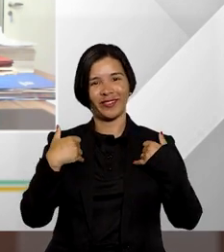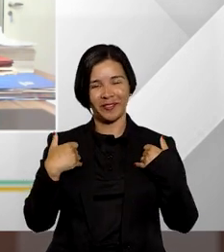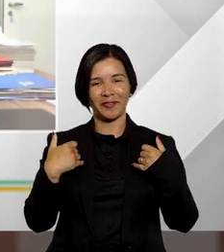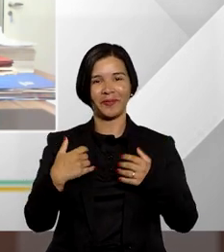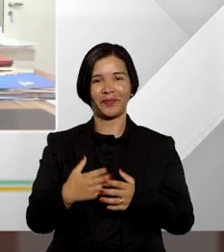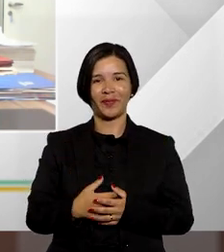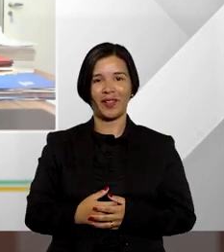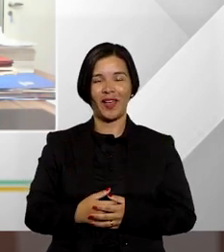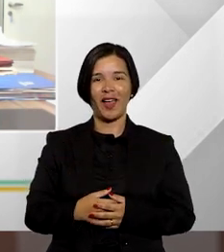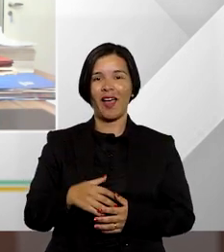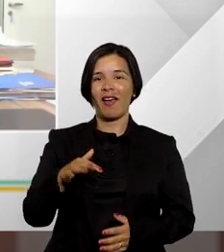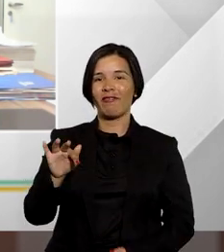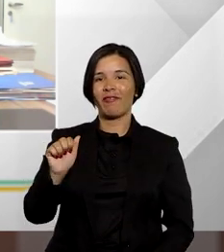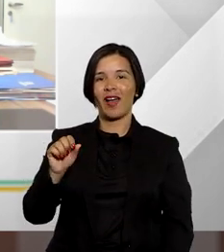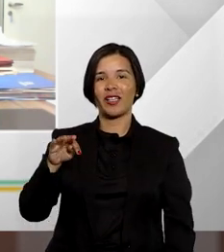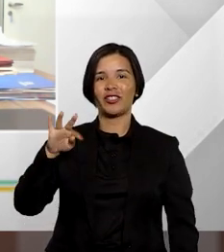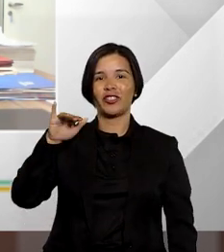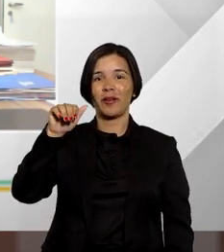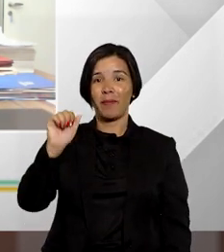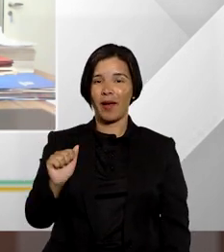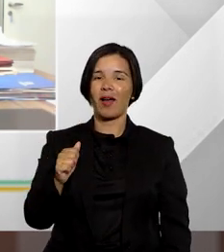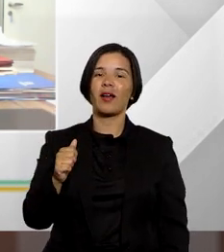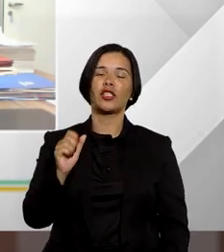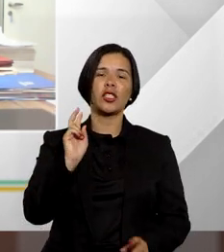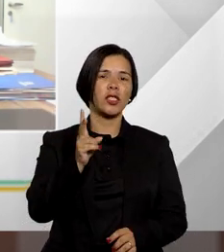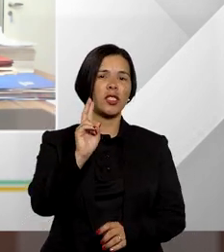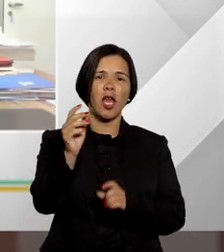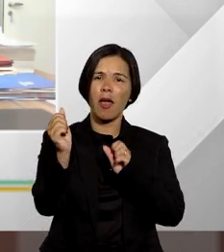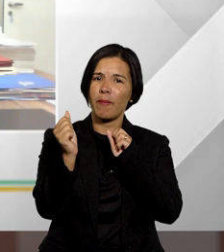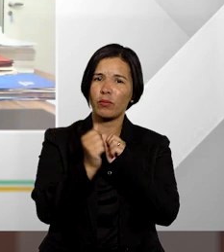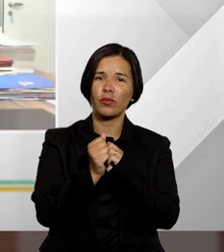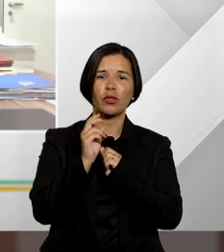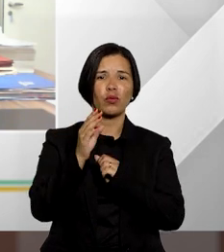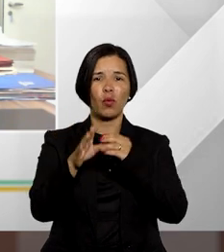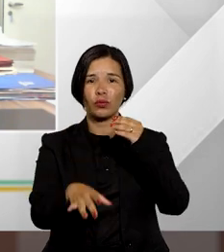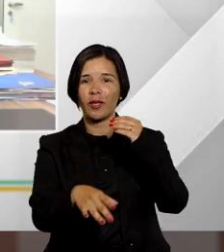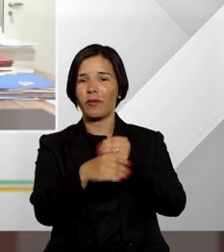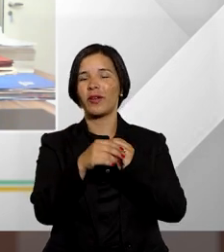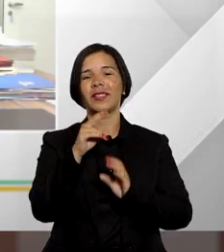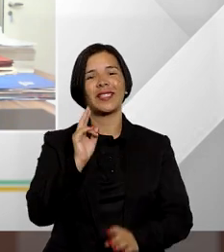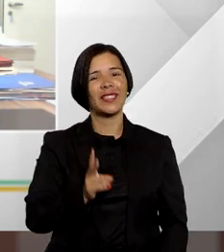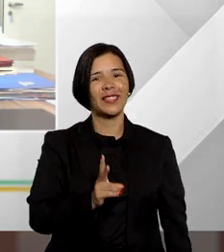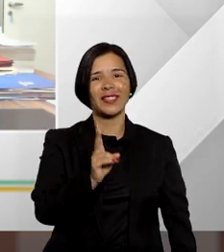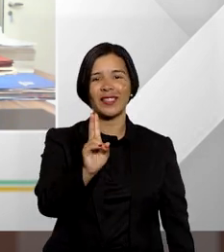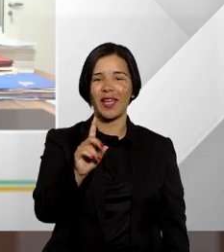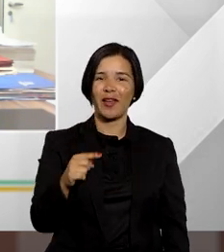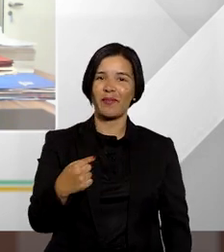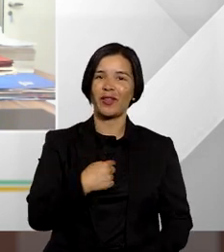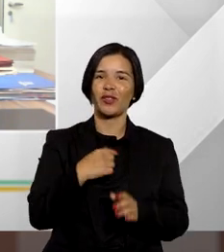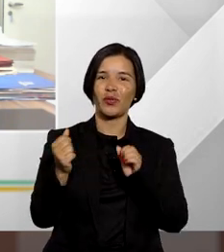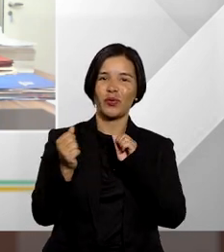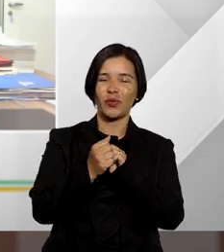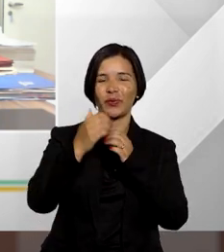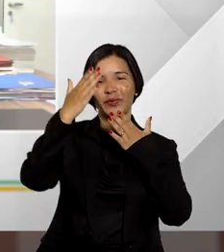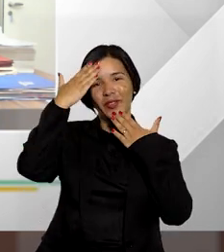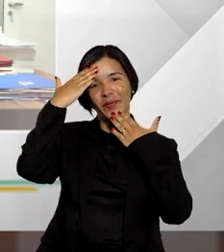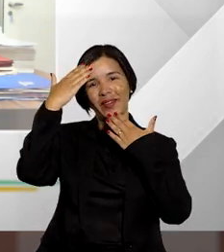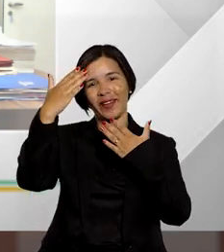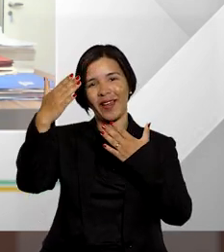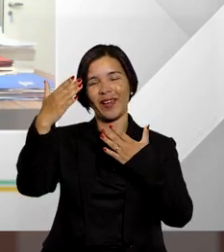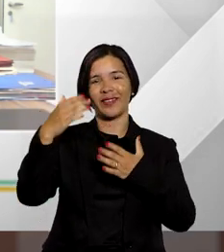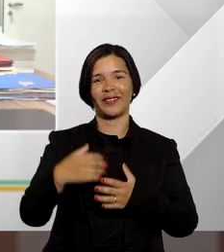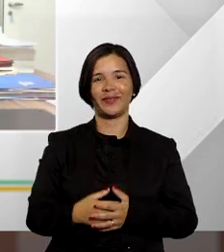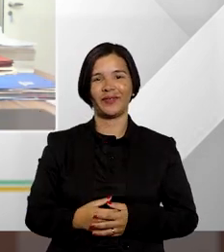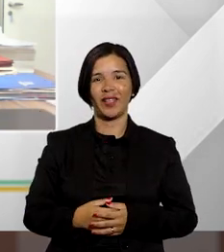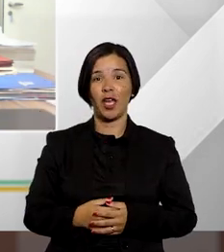orgulho e Fátima conta conosco sempre que pudermos contribuir estaremos aqui mais uma vez agradeço aí a